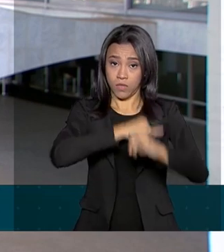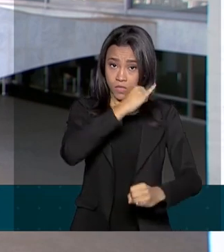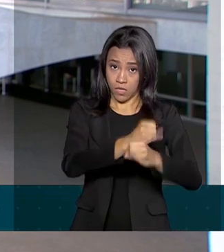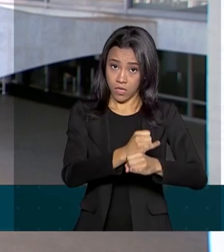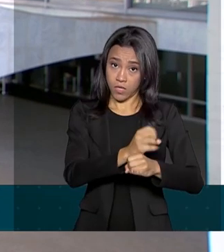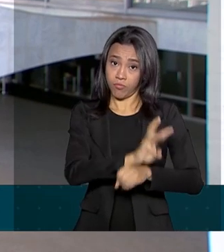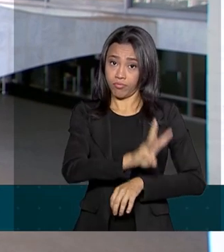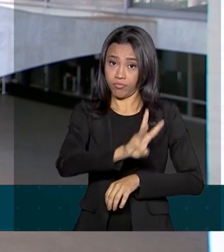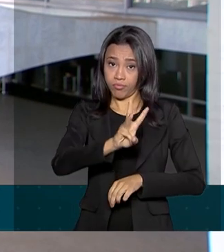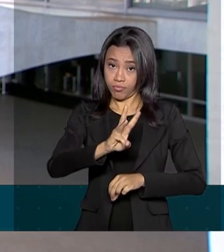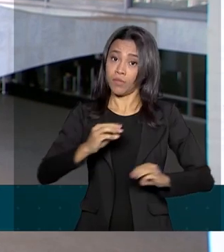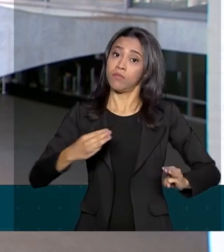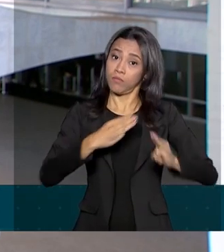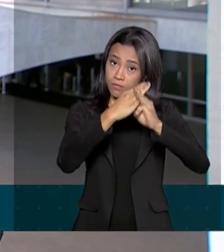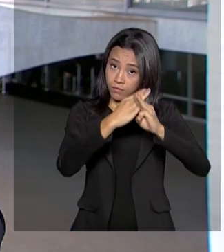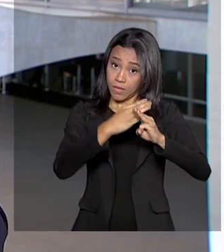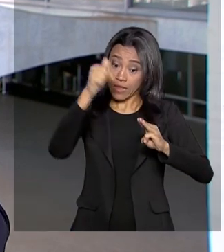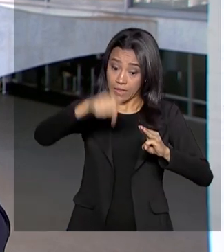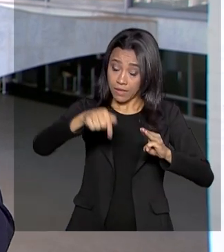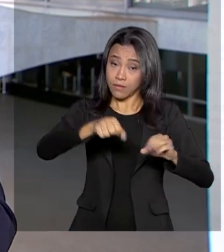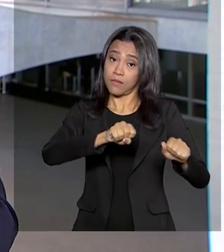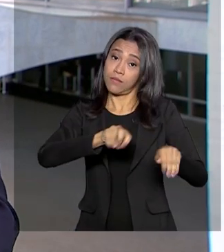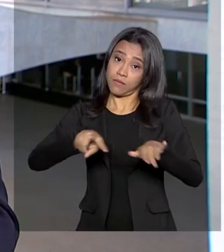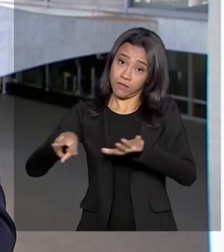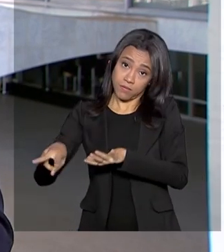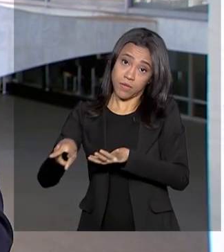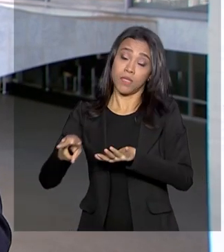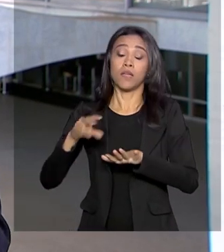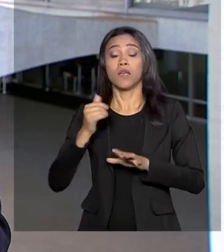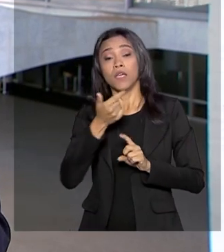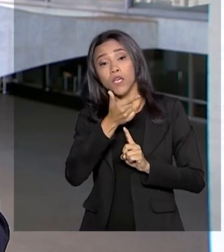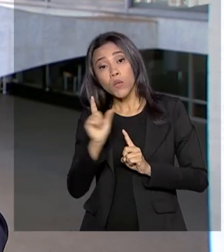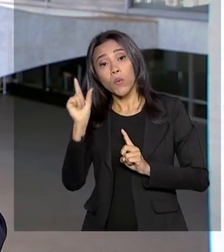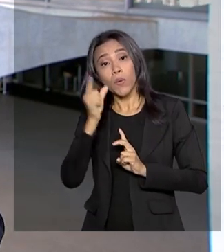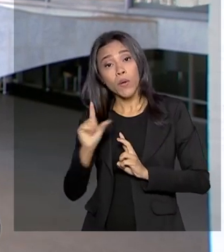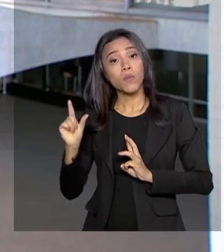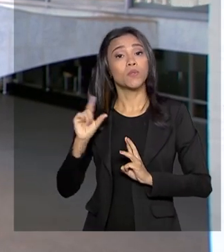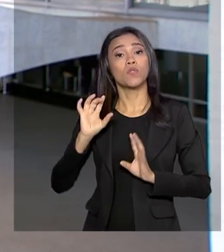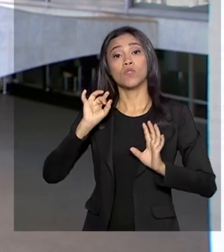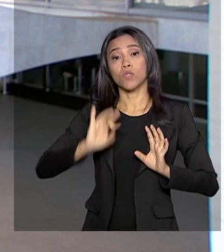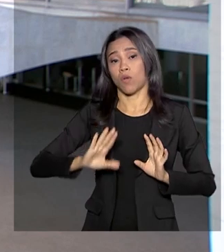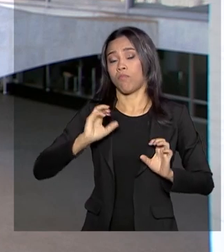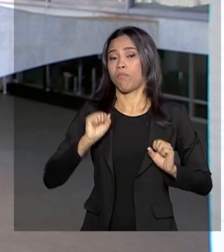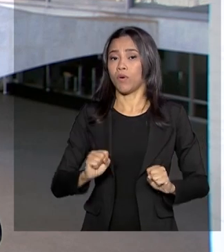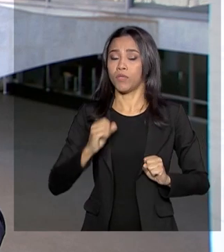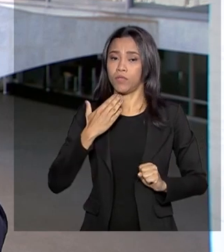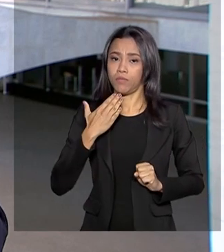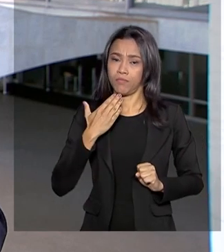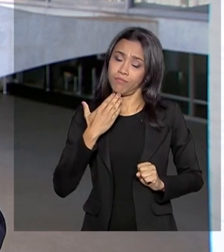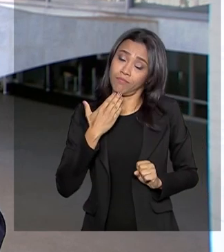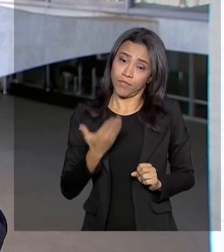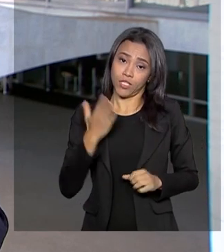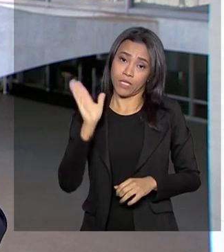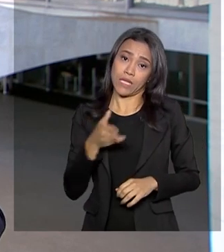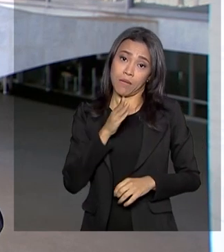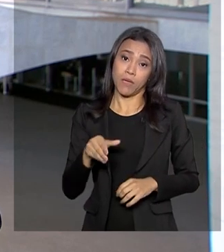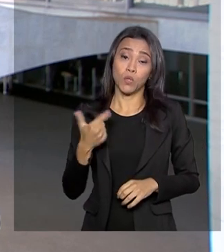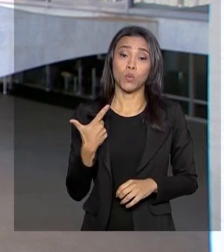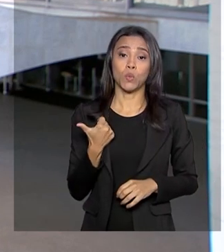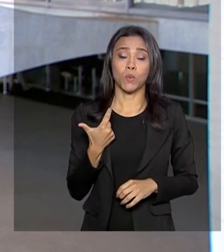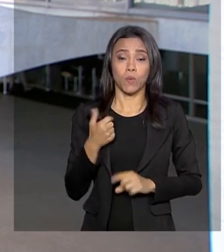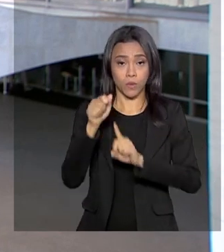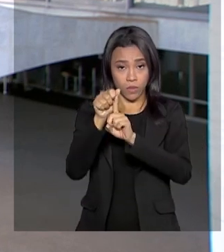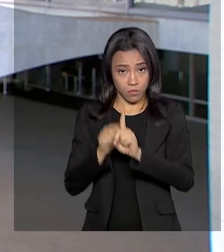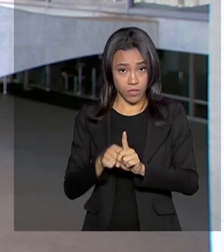início dessa semana. Agora, esse cancelamento nos demais canais de atendimento só poderá ser feito a partir do dia 12 de agosto, ou seja,